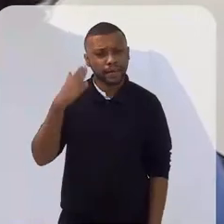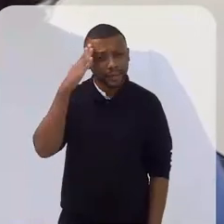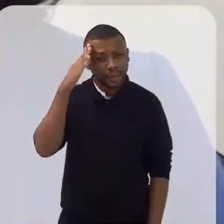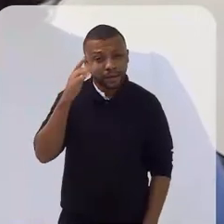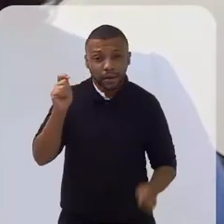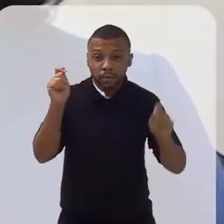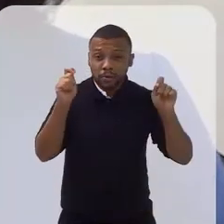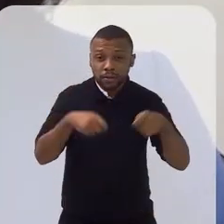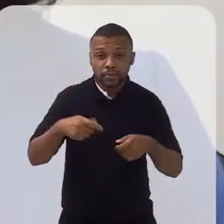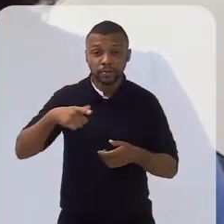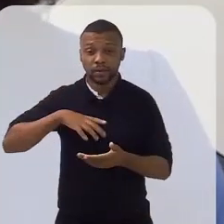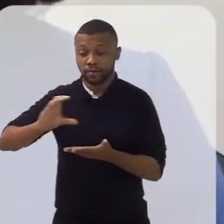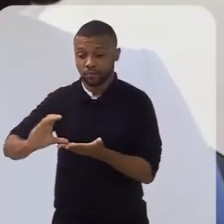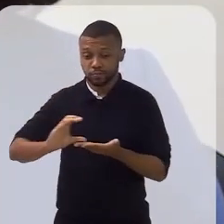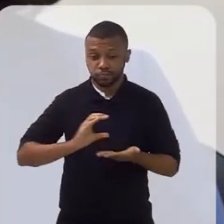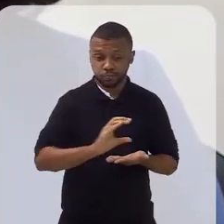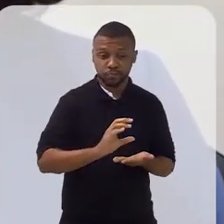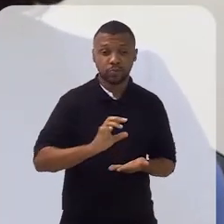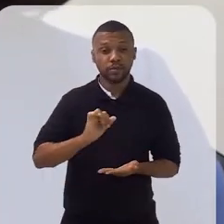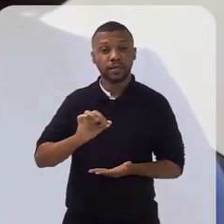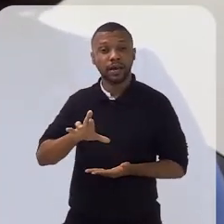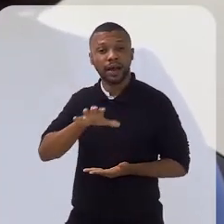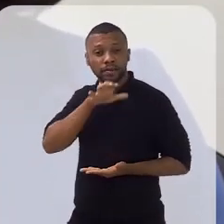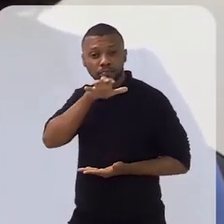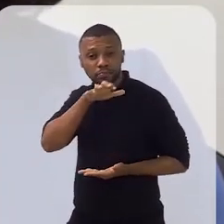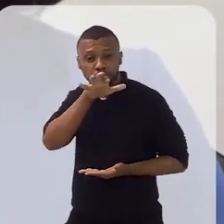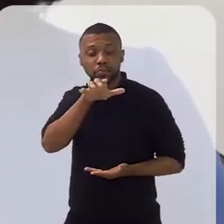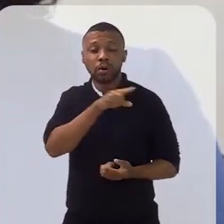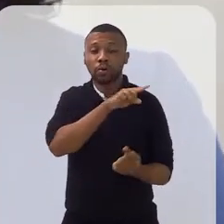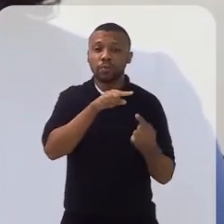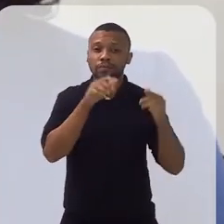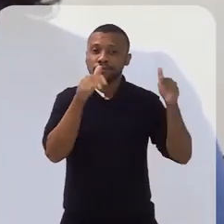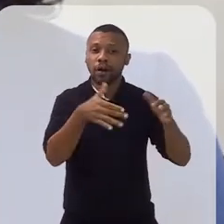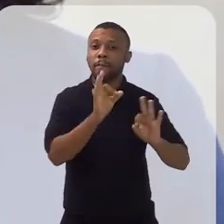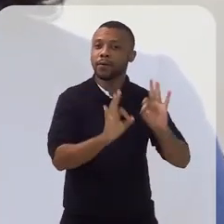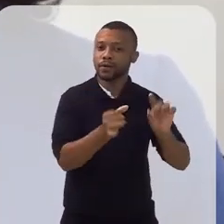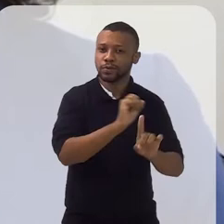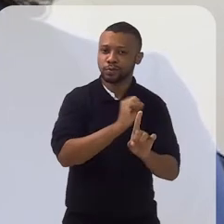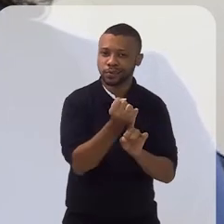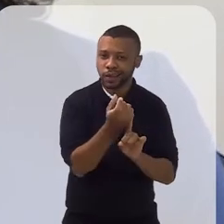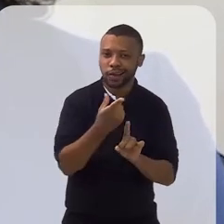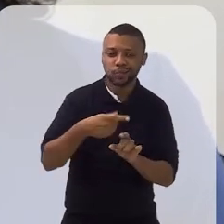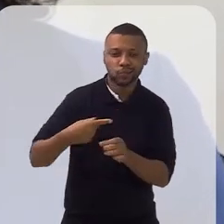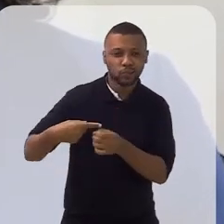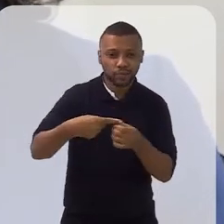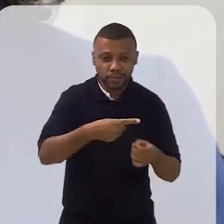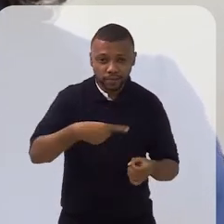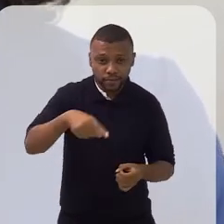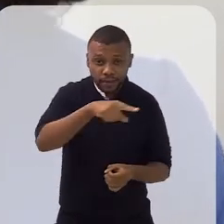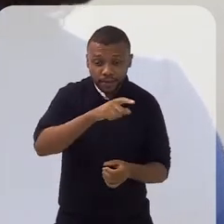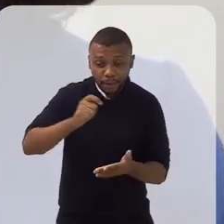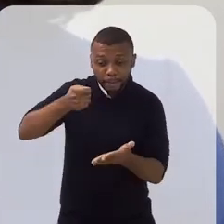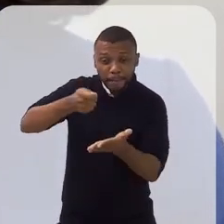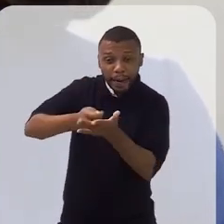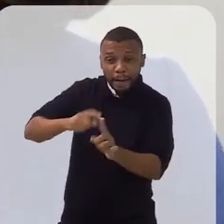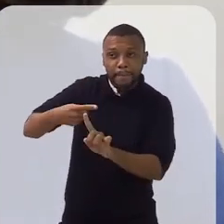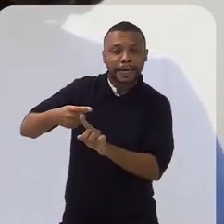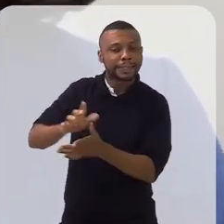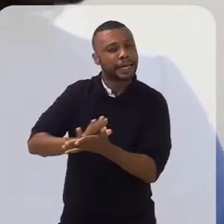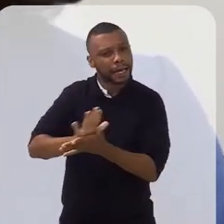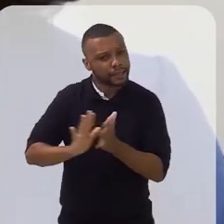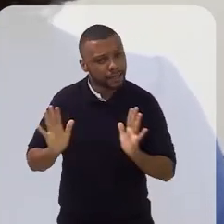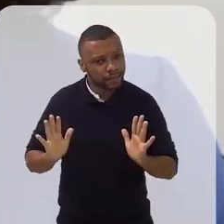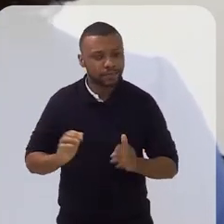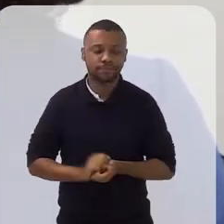Você sabia que é possível destinar parte do seu imposto de renda a projetos sociais no seu município? E sem pagar nada